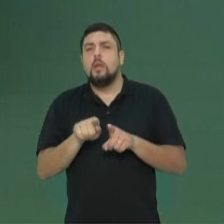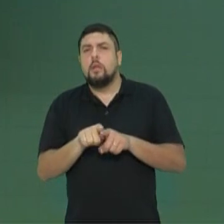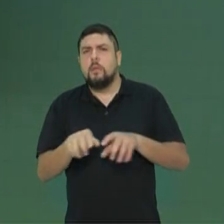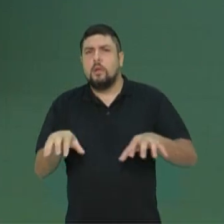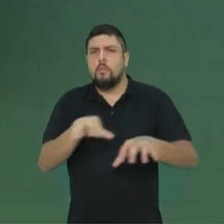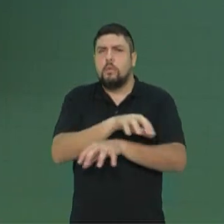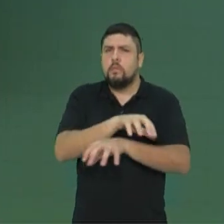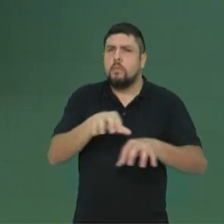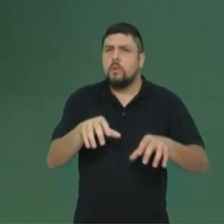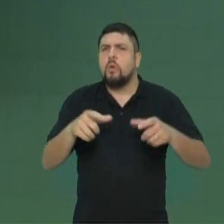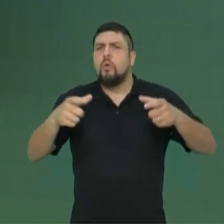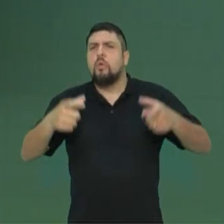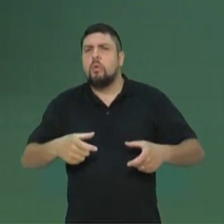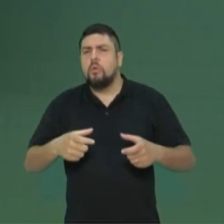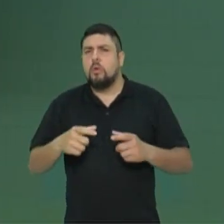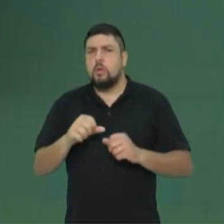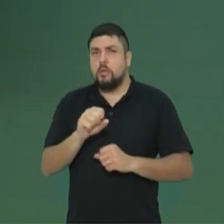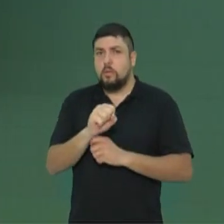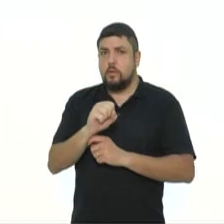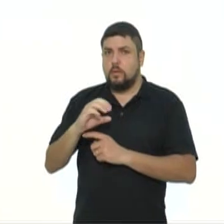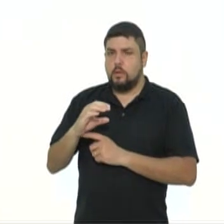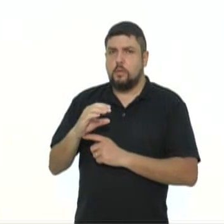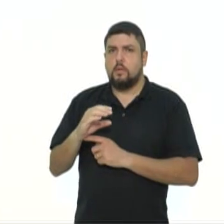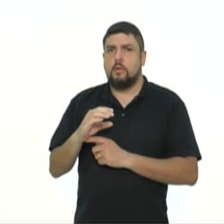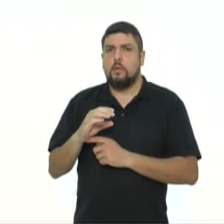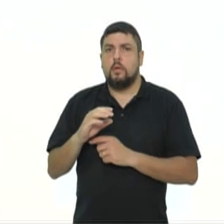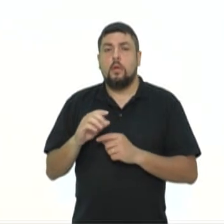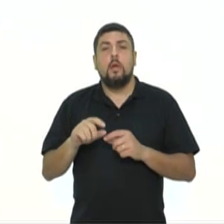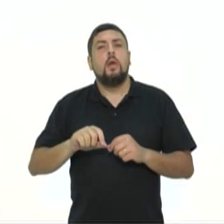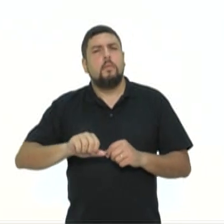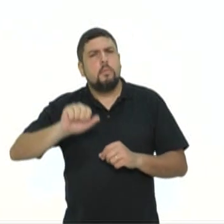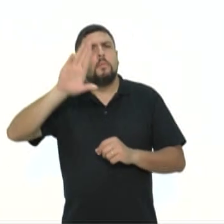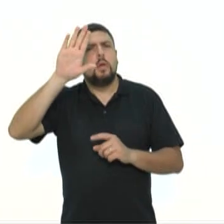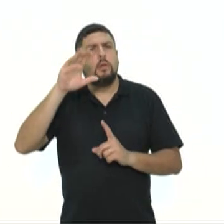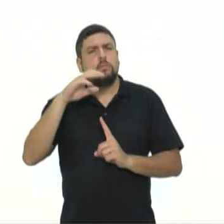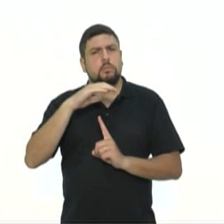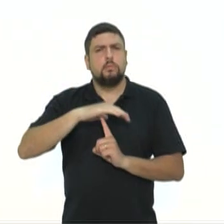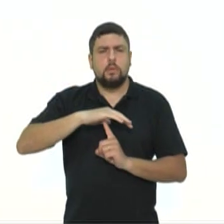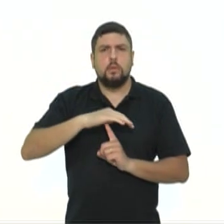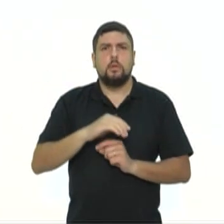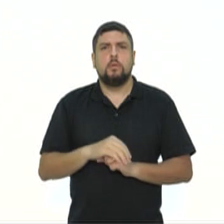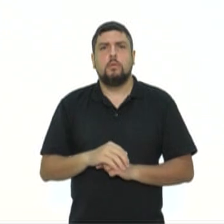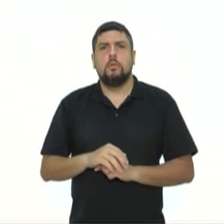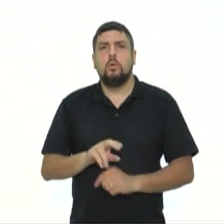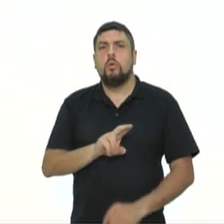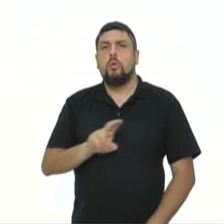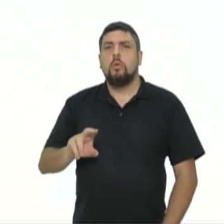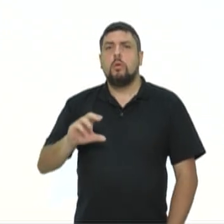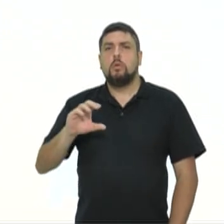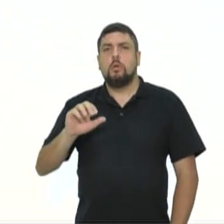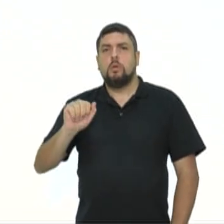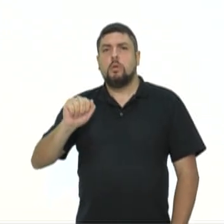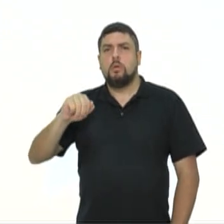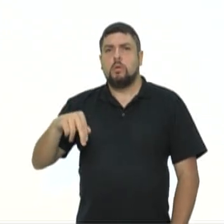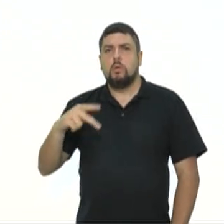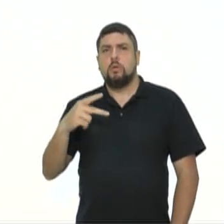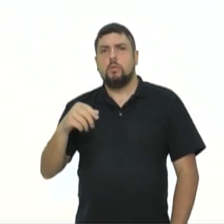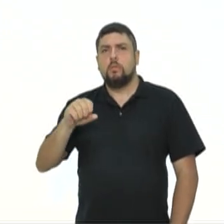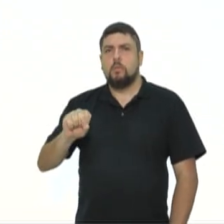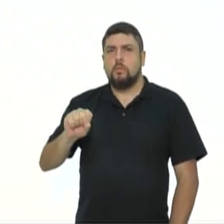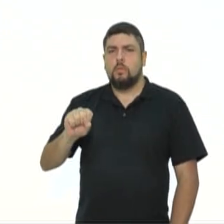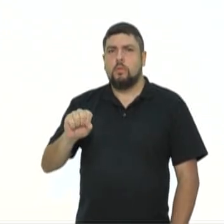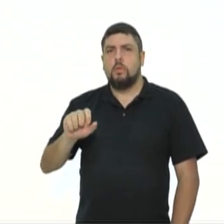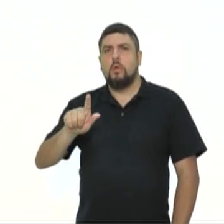acaba acontecendo em Santa Catarina também, mas ele é praticamente exclusivamente paranaense. Esse bioma se chama Campos Gerais, é uma região de